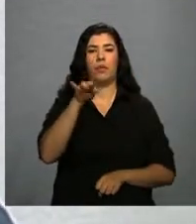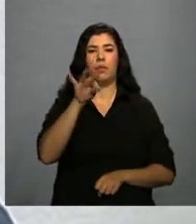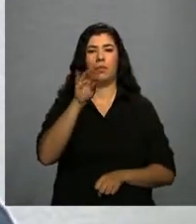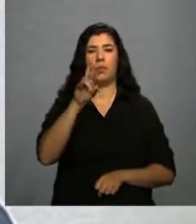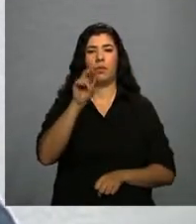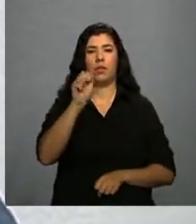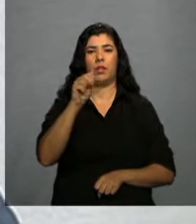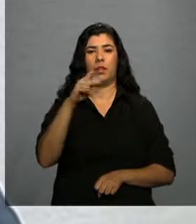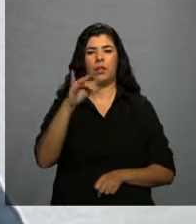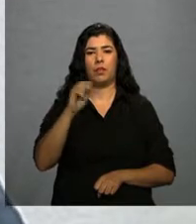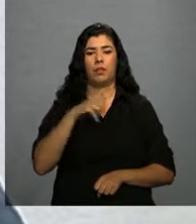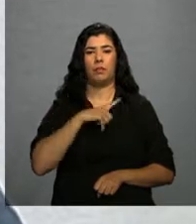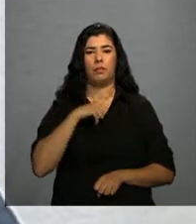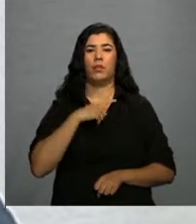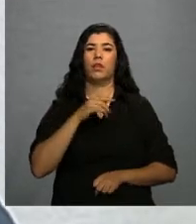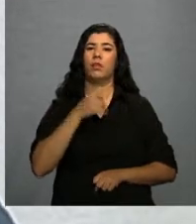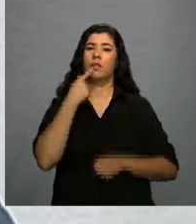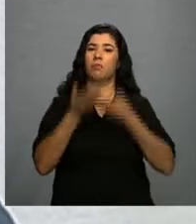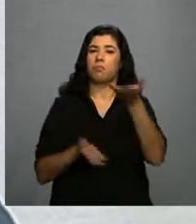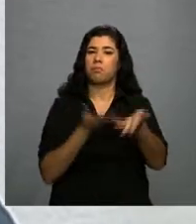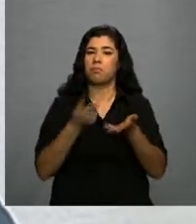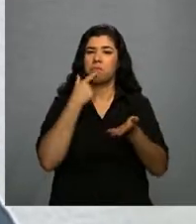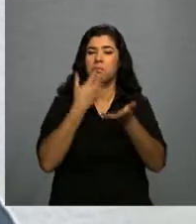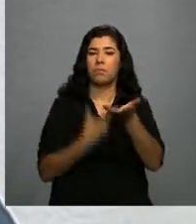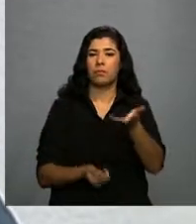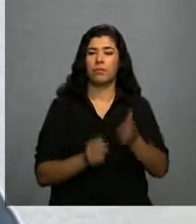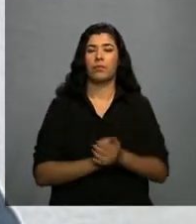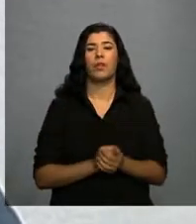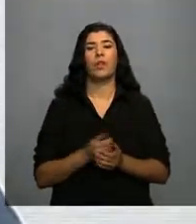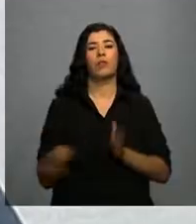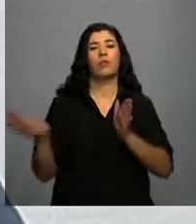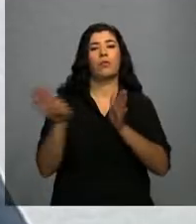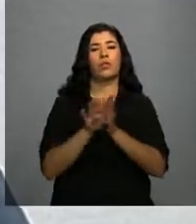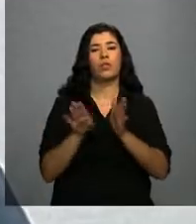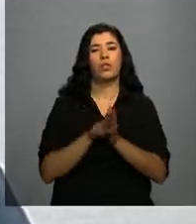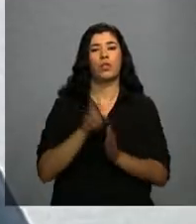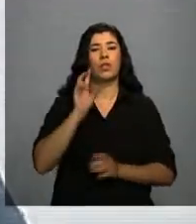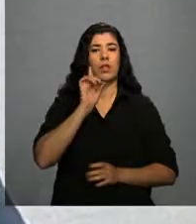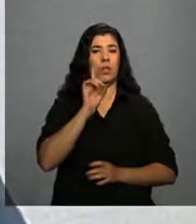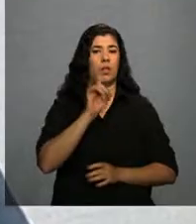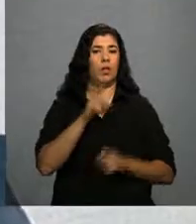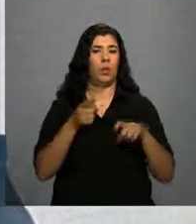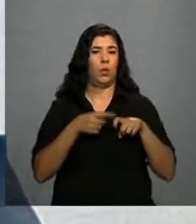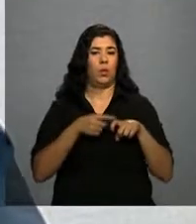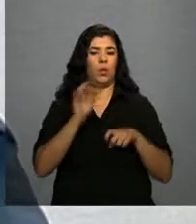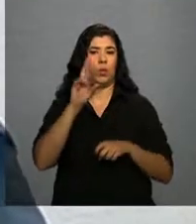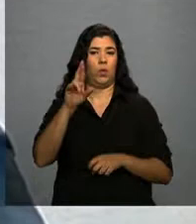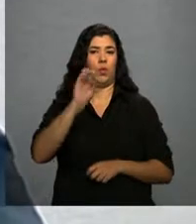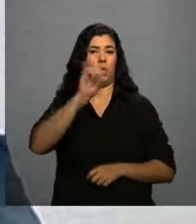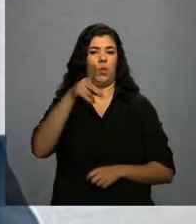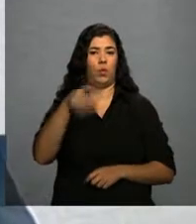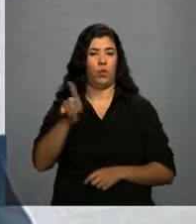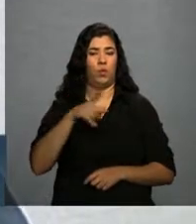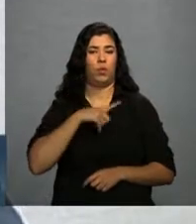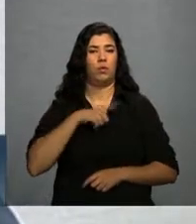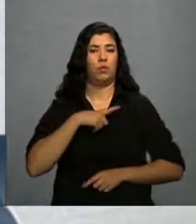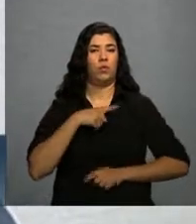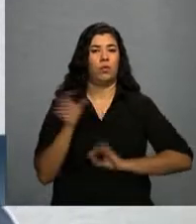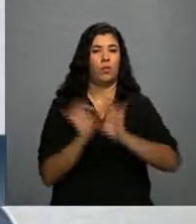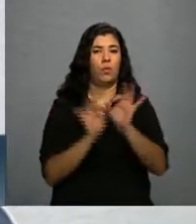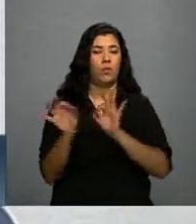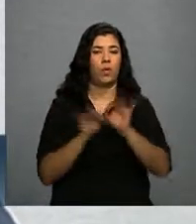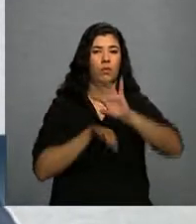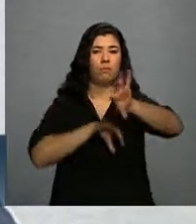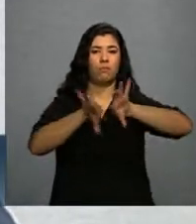2014, com a vinda do Dr. João Paulo Bacara para a coordenação, foi feita uma repactuação do cronograma de desenvolvimento do